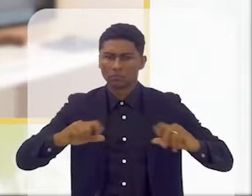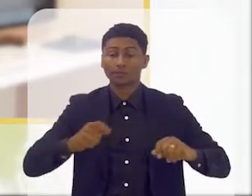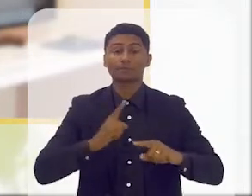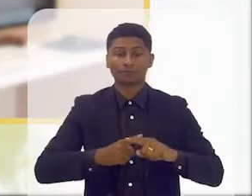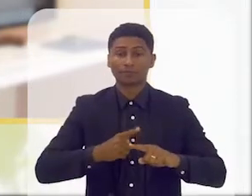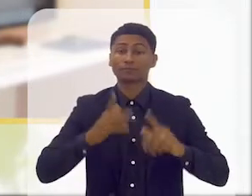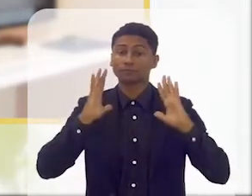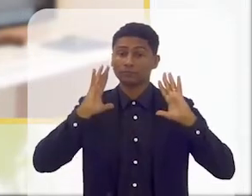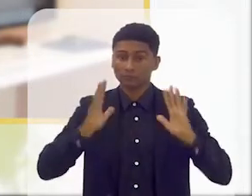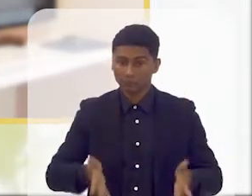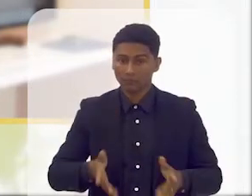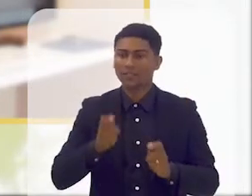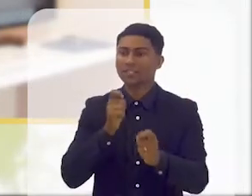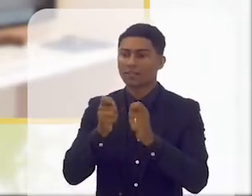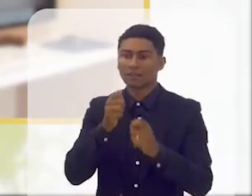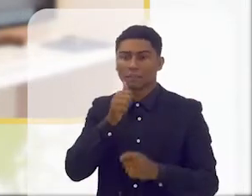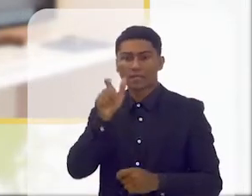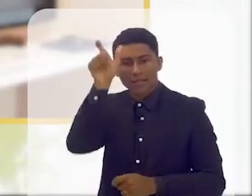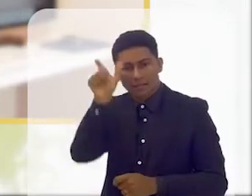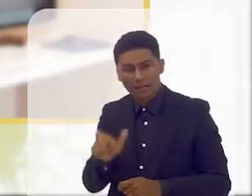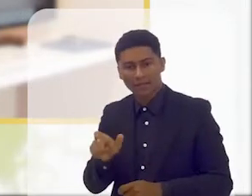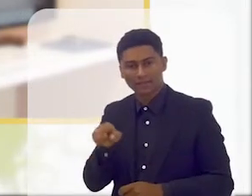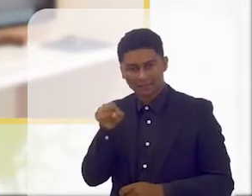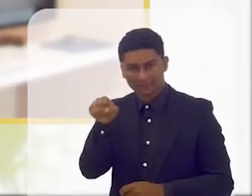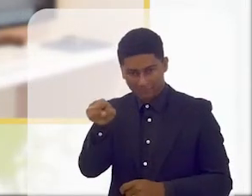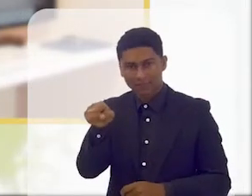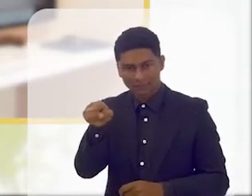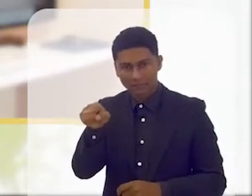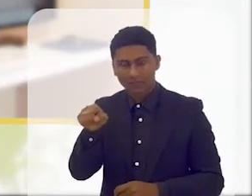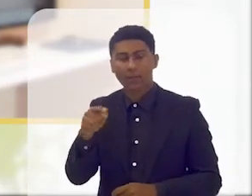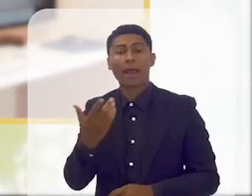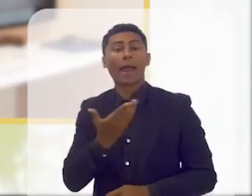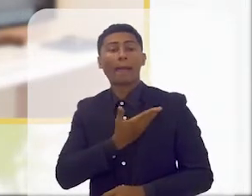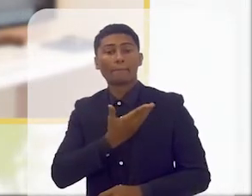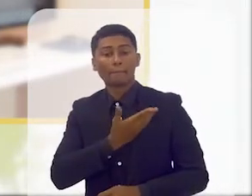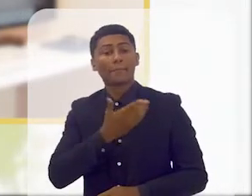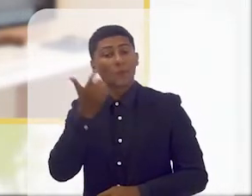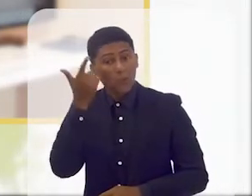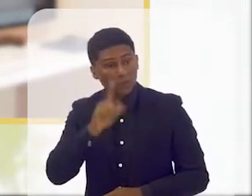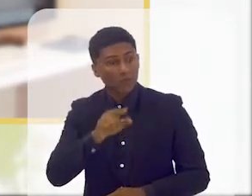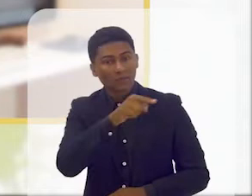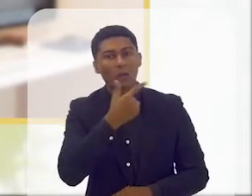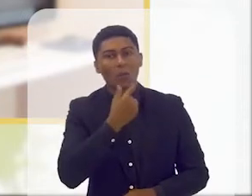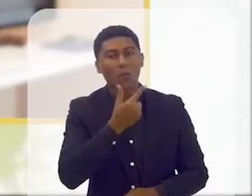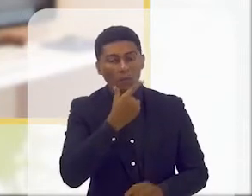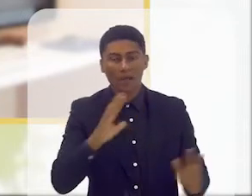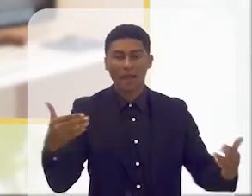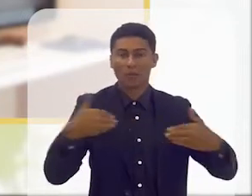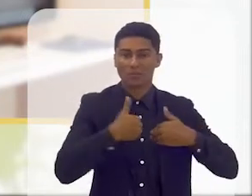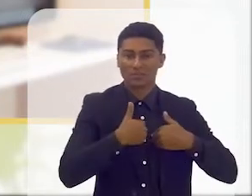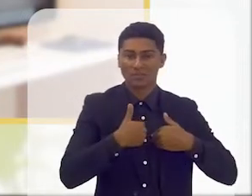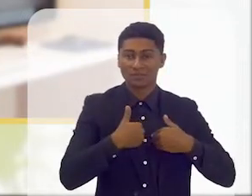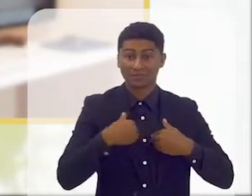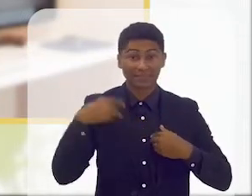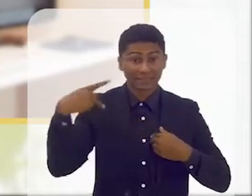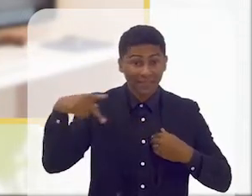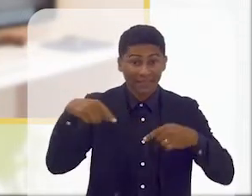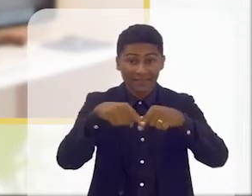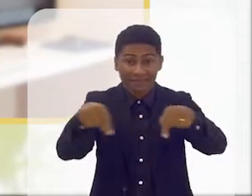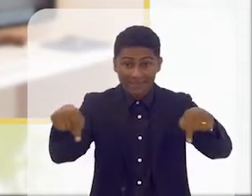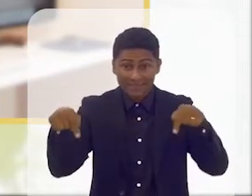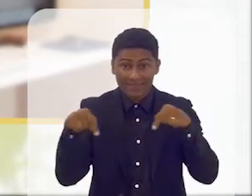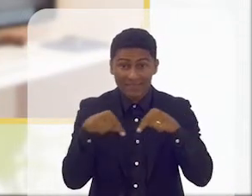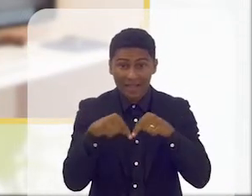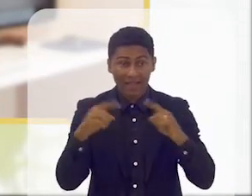entrevista de uma menina que ficou super amiga de um menino com autismo, que estava na sala dela, e como ela